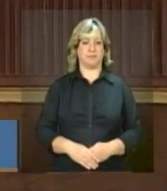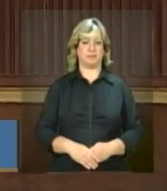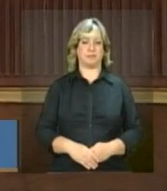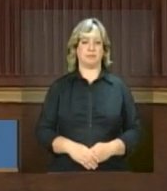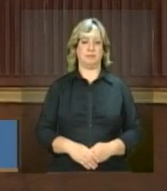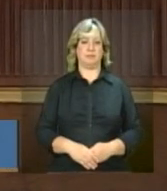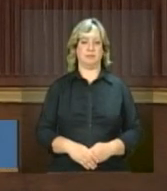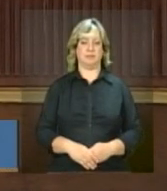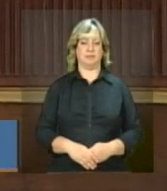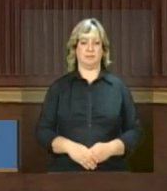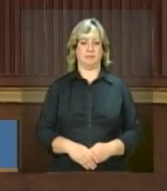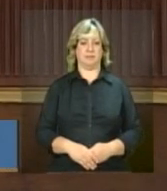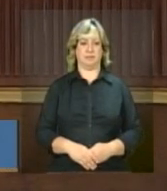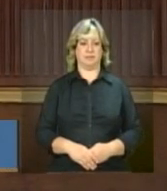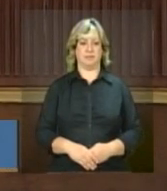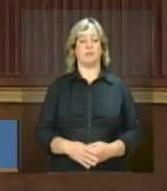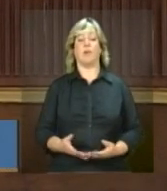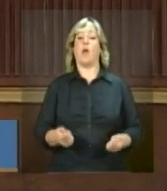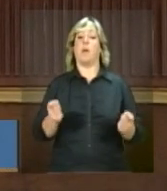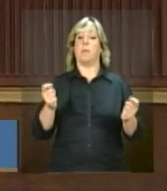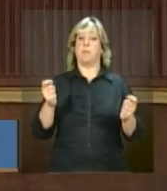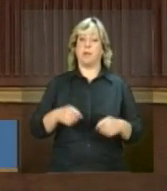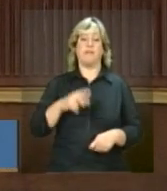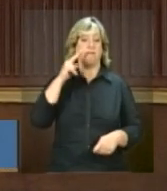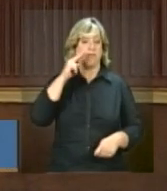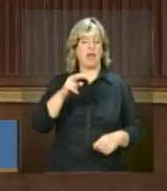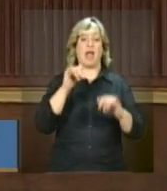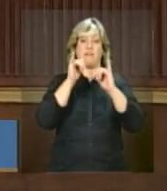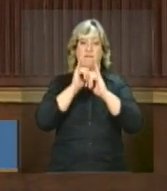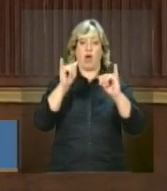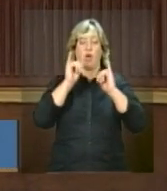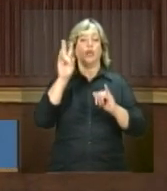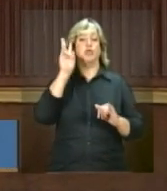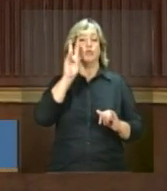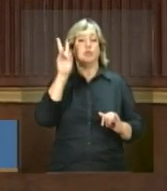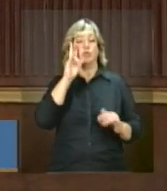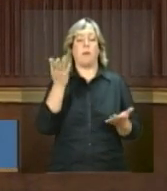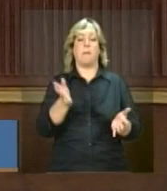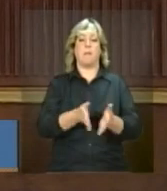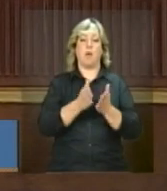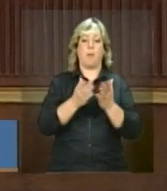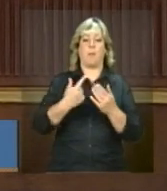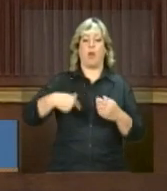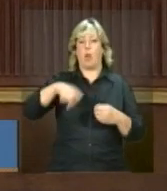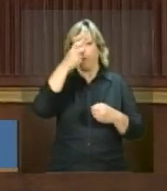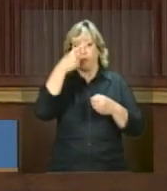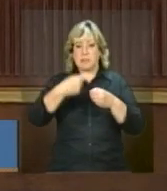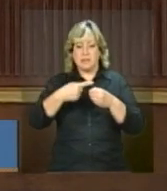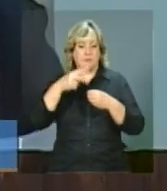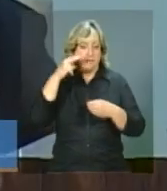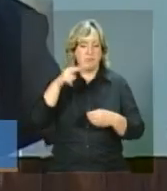Bom, como podemos acessar os dados sobre pobreza do nosso município?